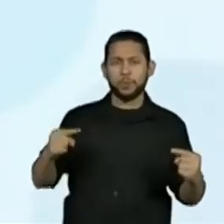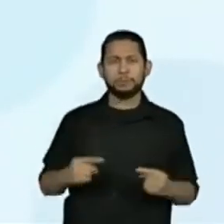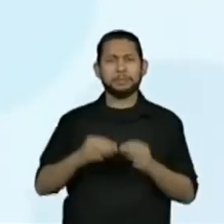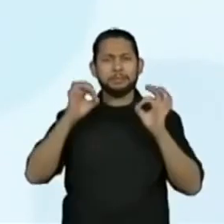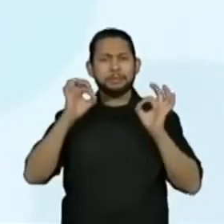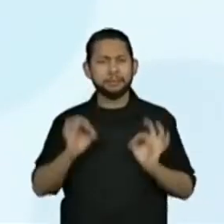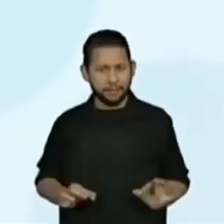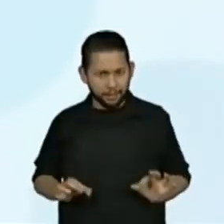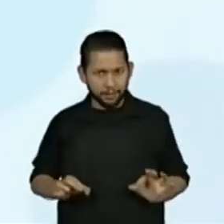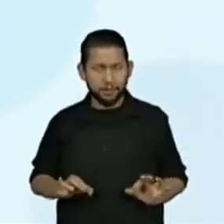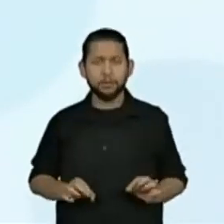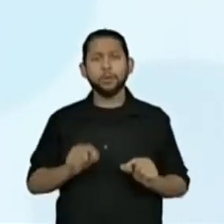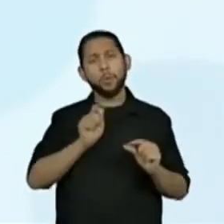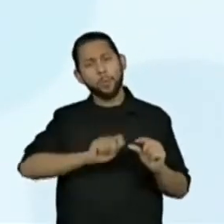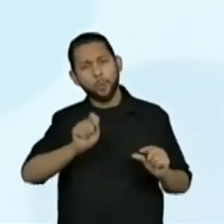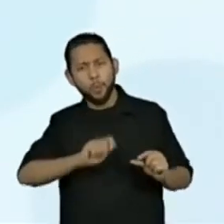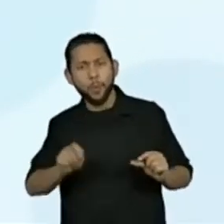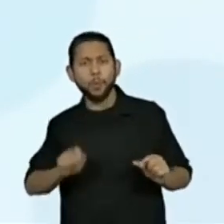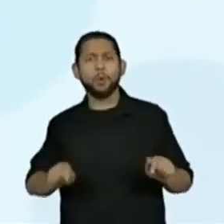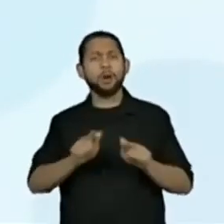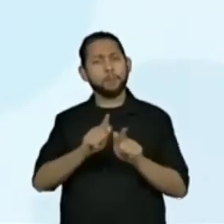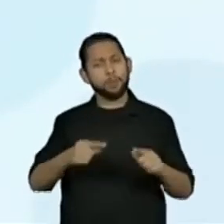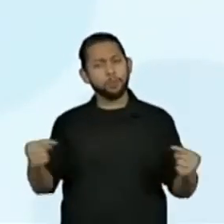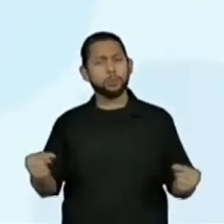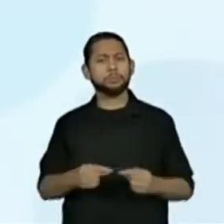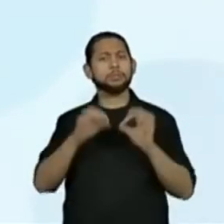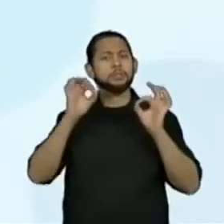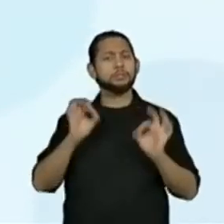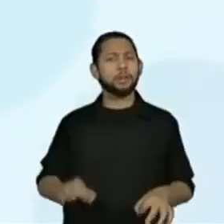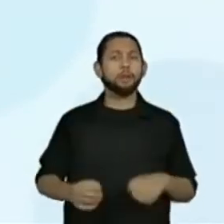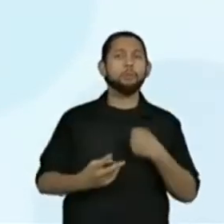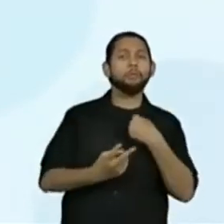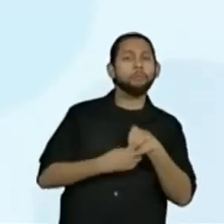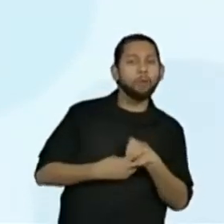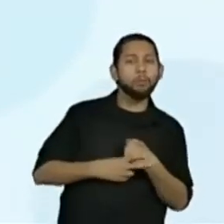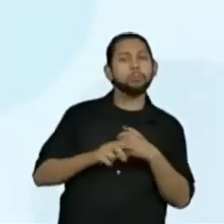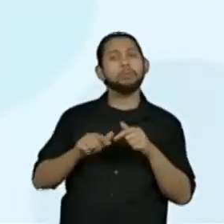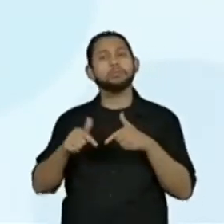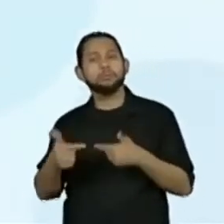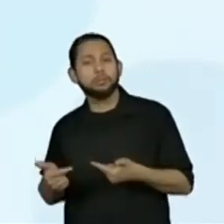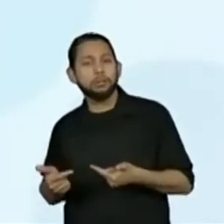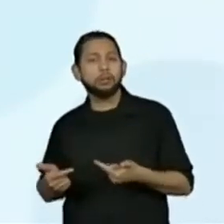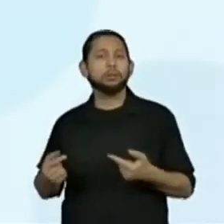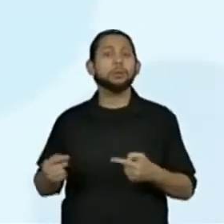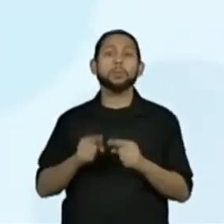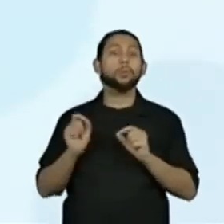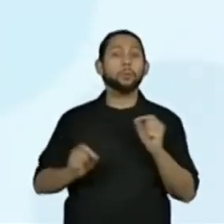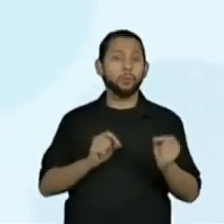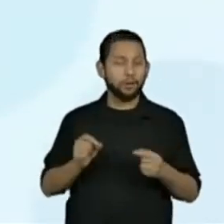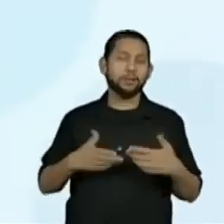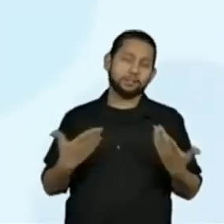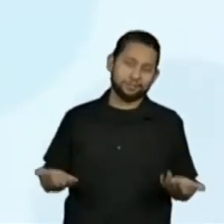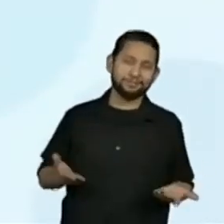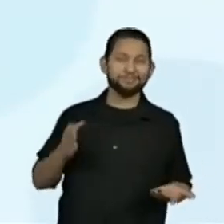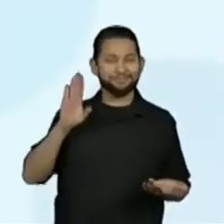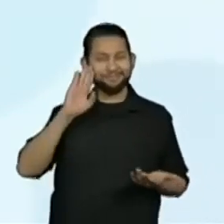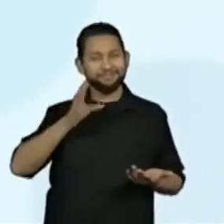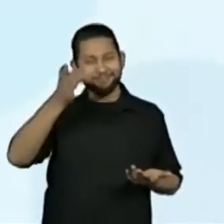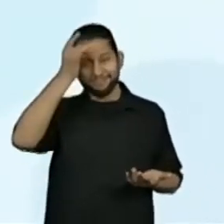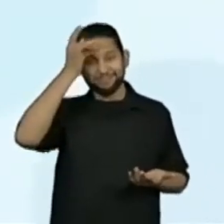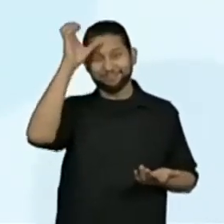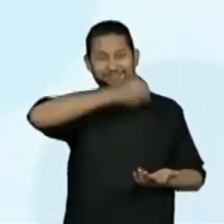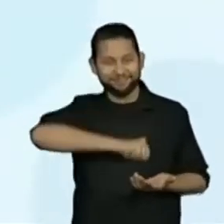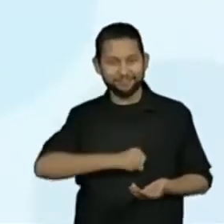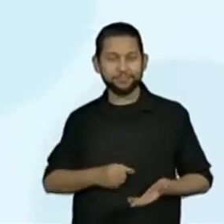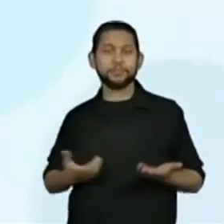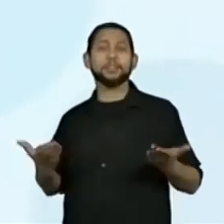regulares, morfológicas, gramaticais, U em final de verbos. Isso vai ficar marcado para vocês. E é lógico,